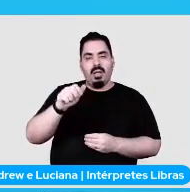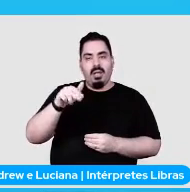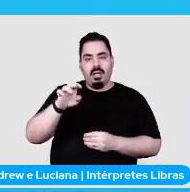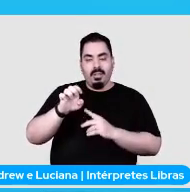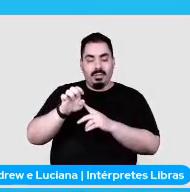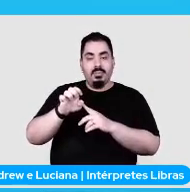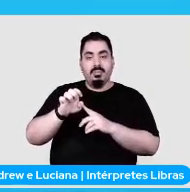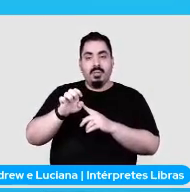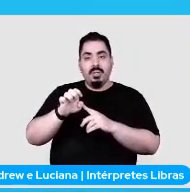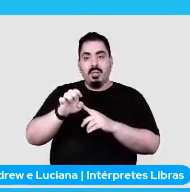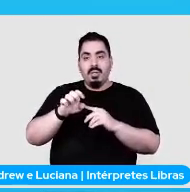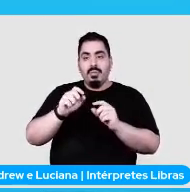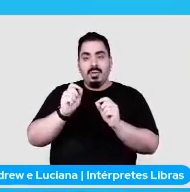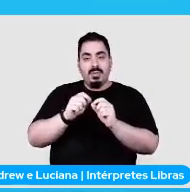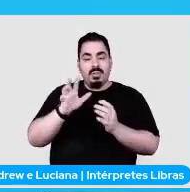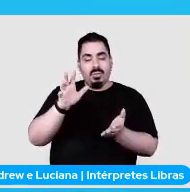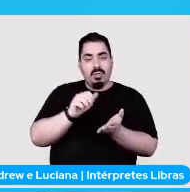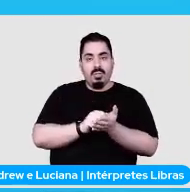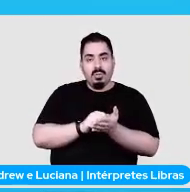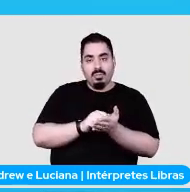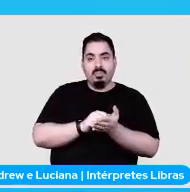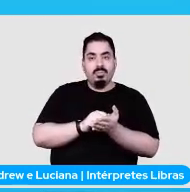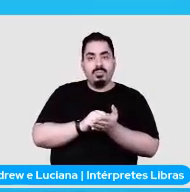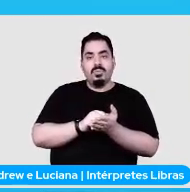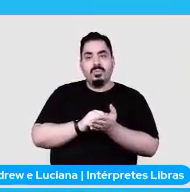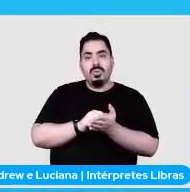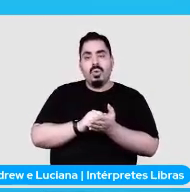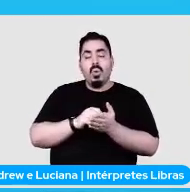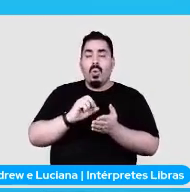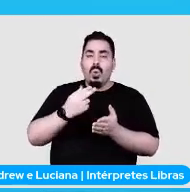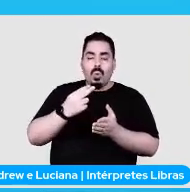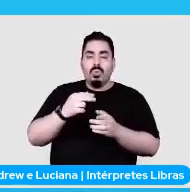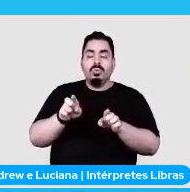S3, ou salvar no banco de dados Mongo, enfim.